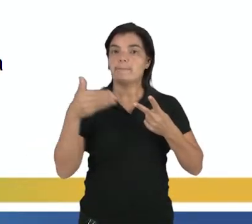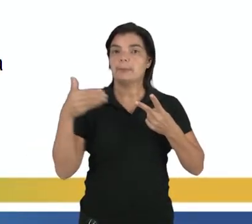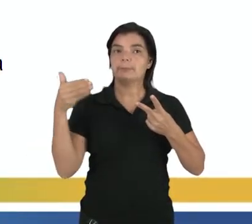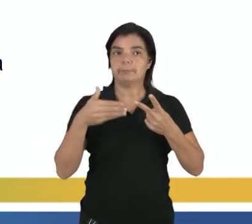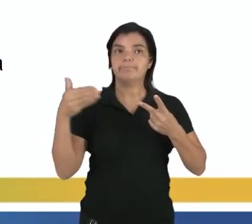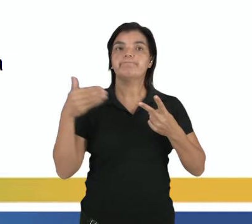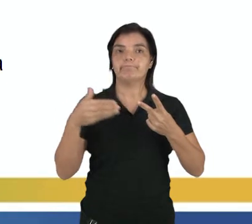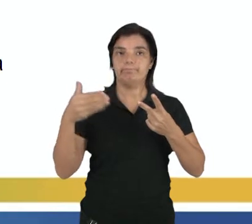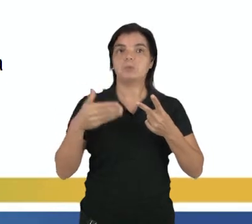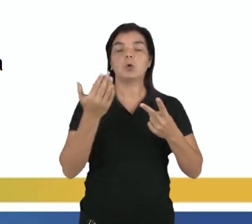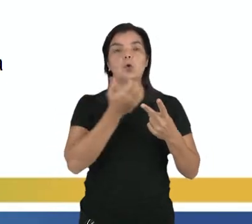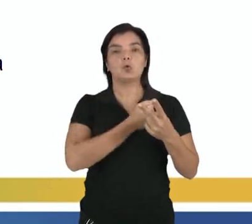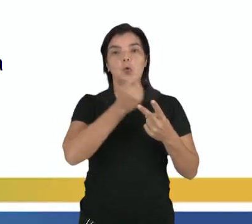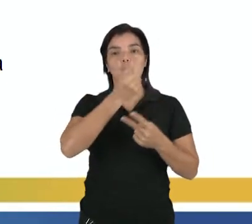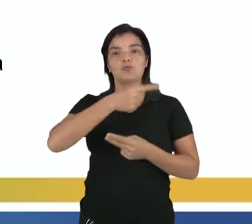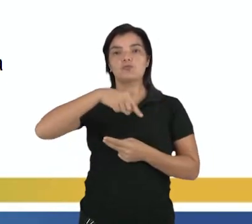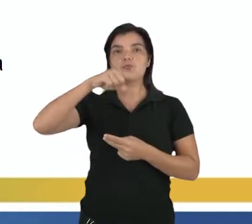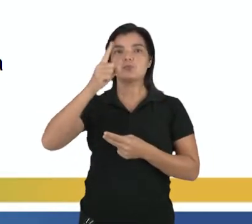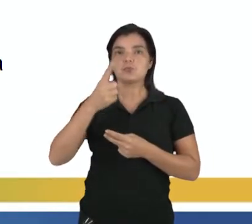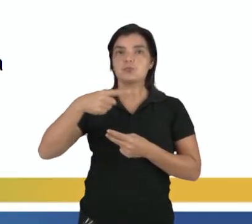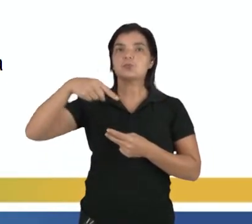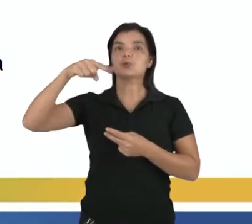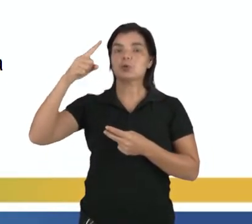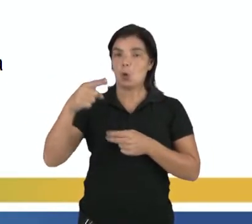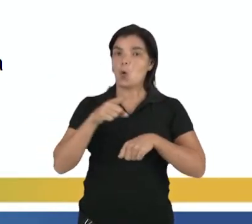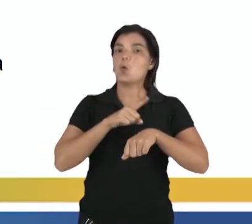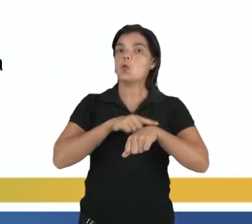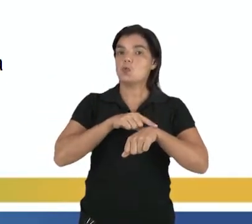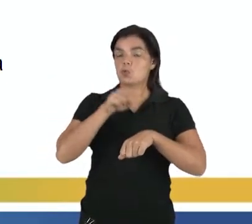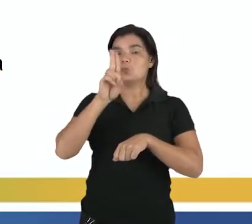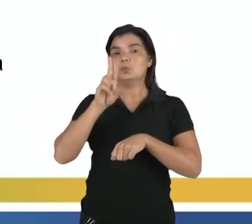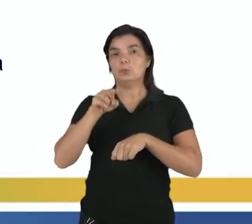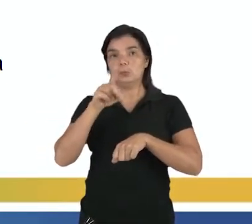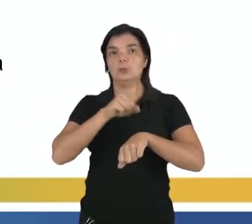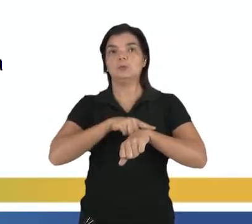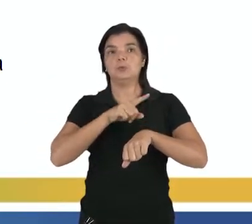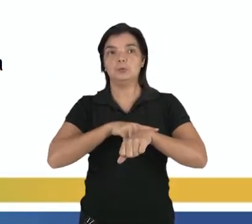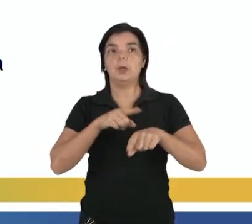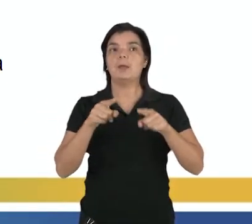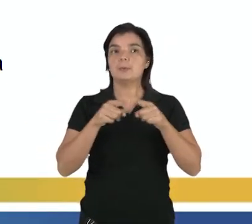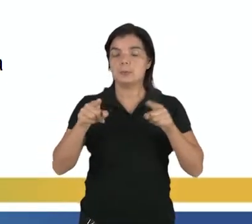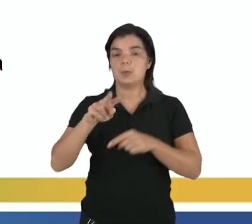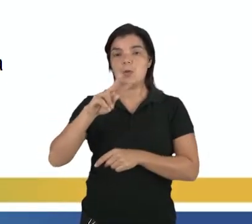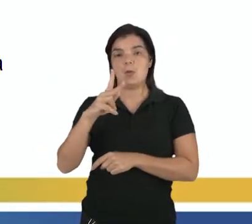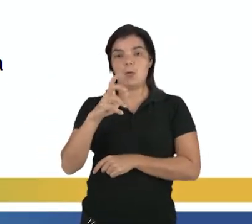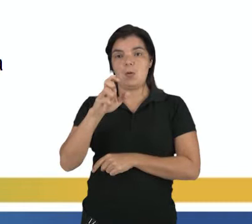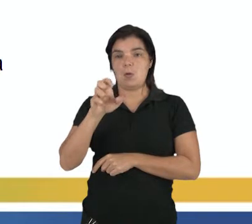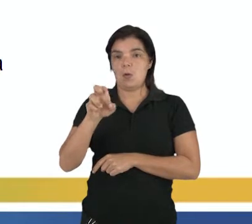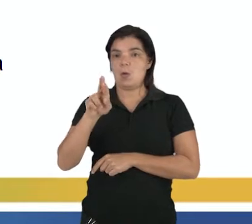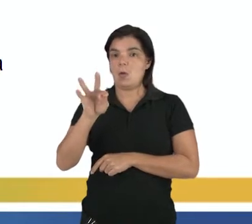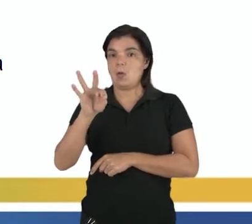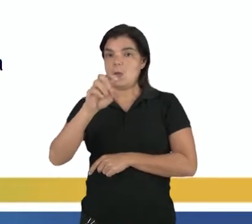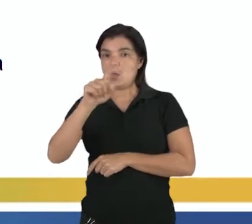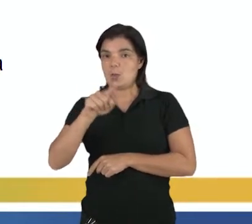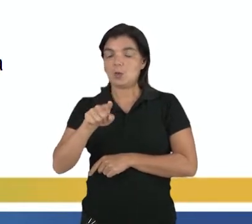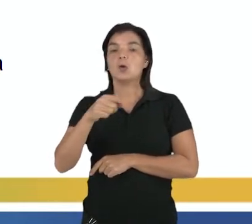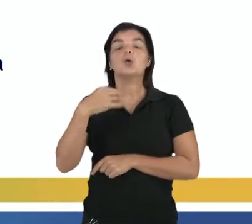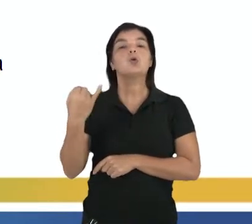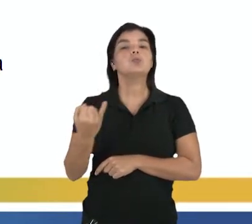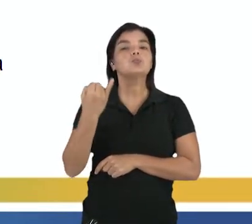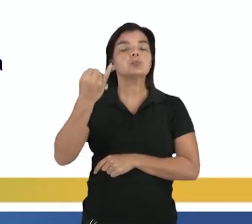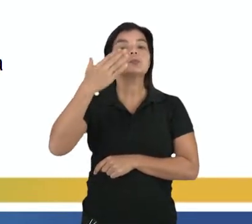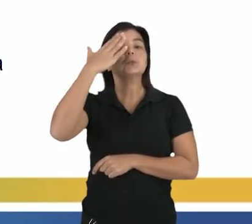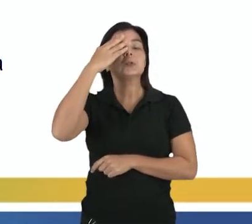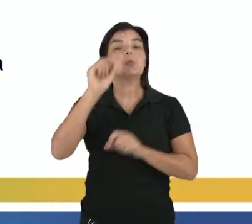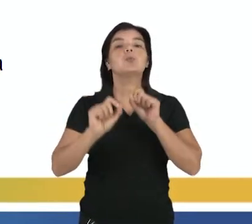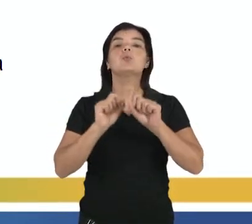A frequência, número de oscilações por unidade de tempo, né, unidade hertz. O que que é importante aqui é a gente